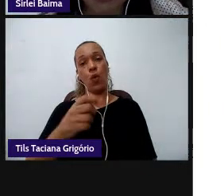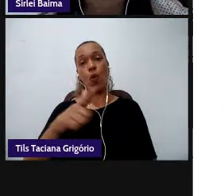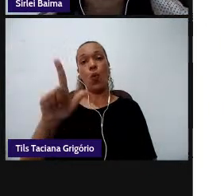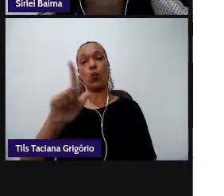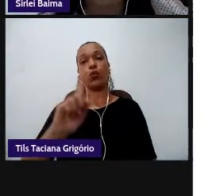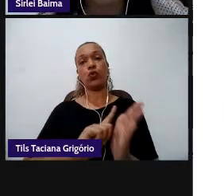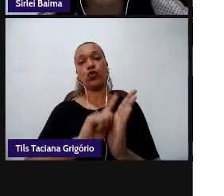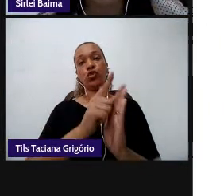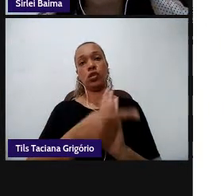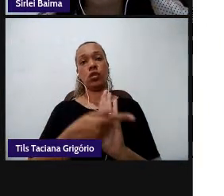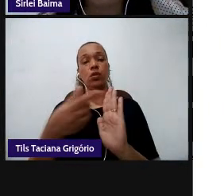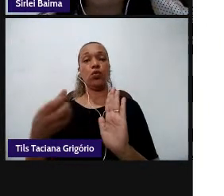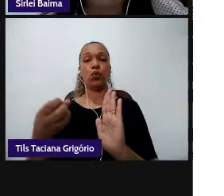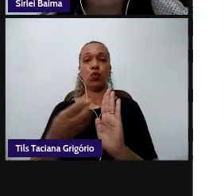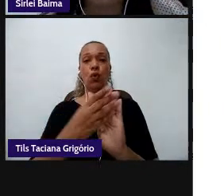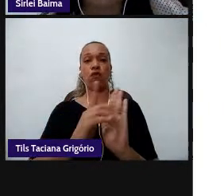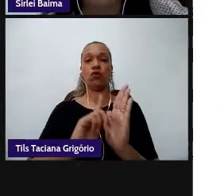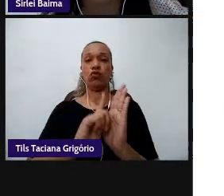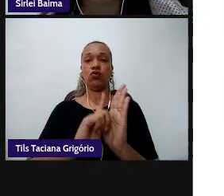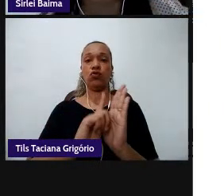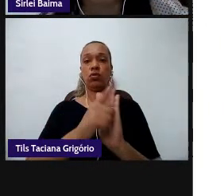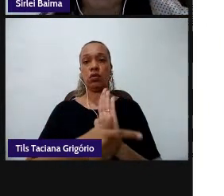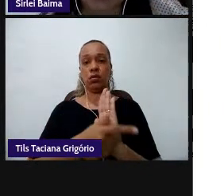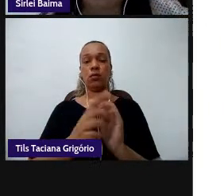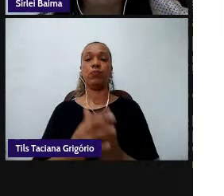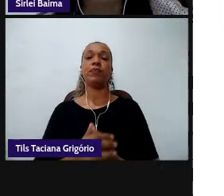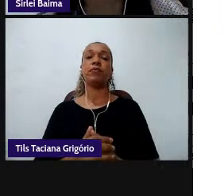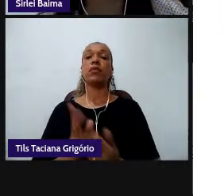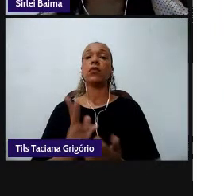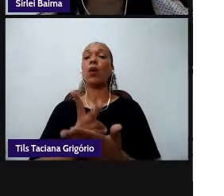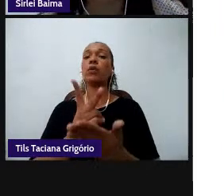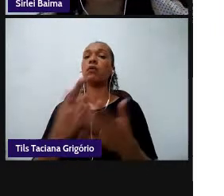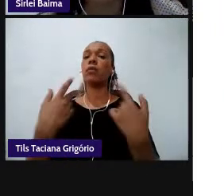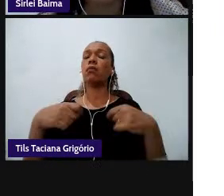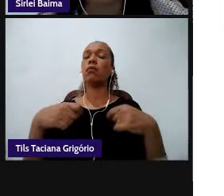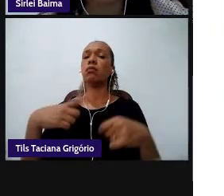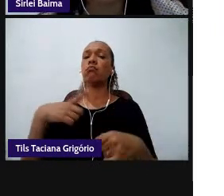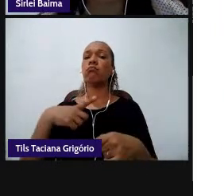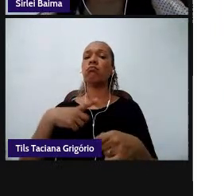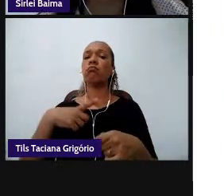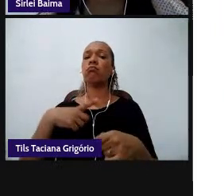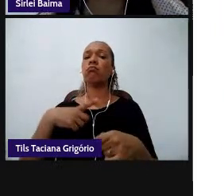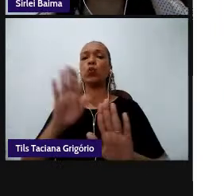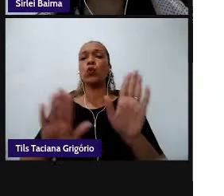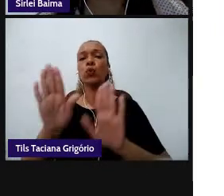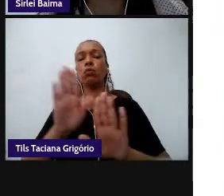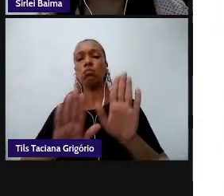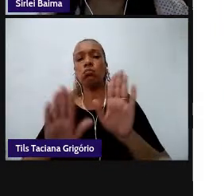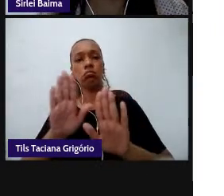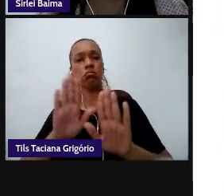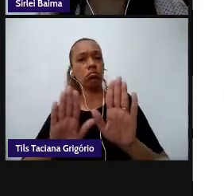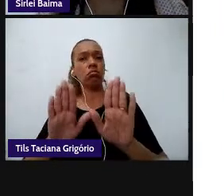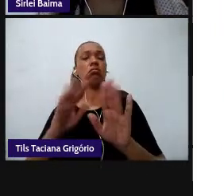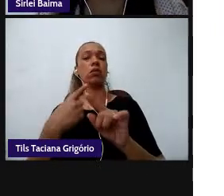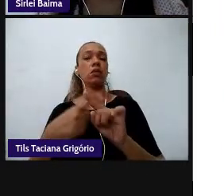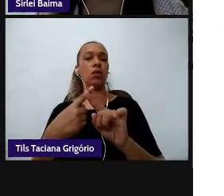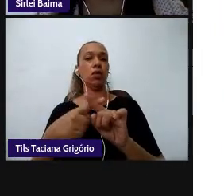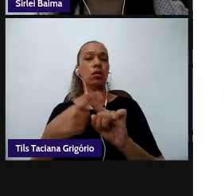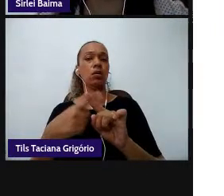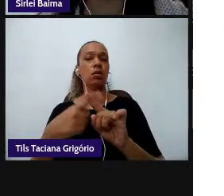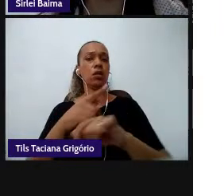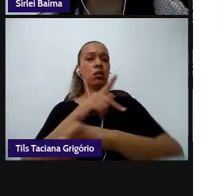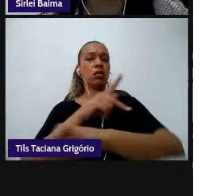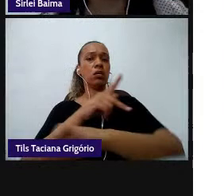gêneros então sempre a gente precisa ter esse cuidado de que essa questão da pedagogia dos